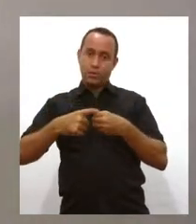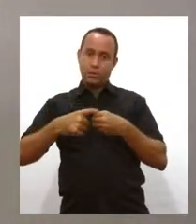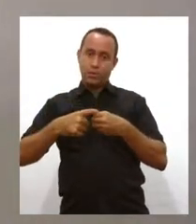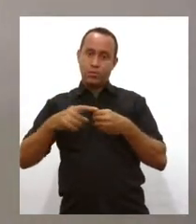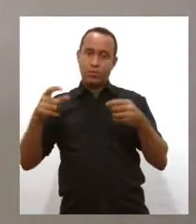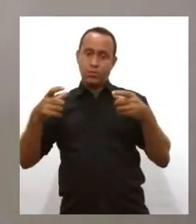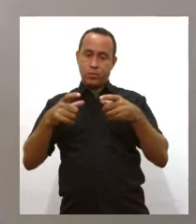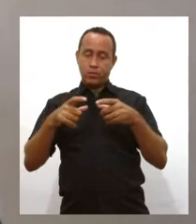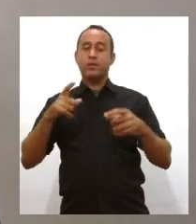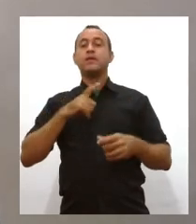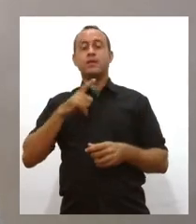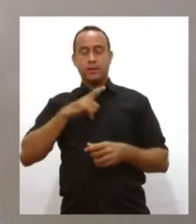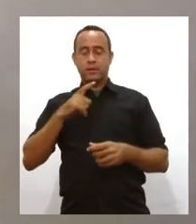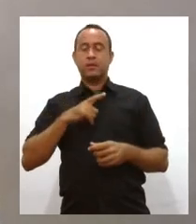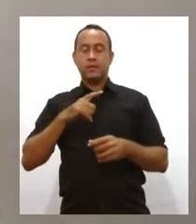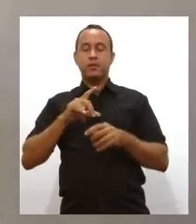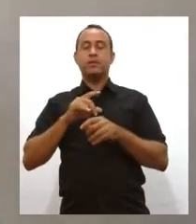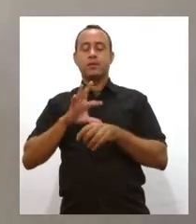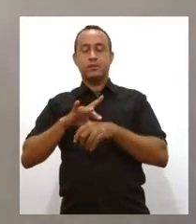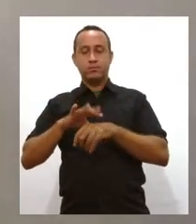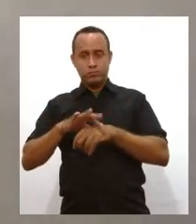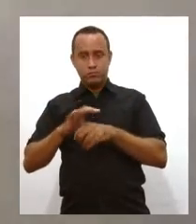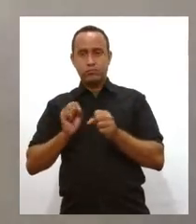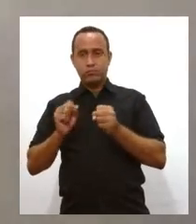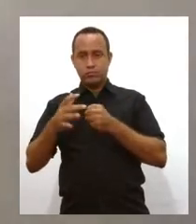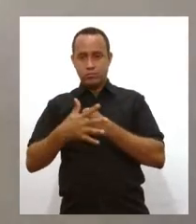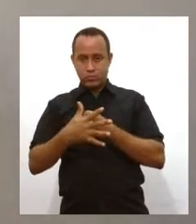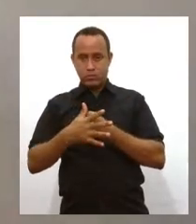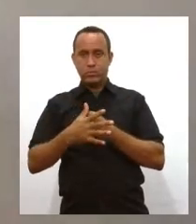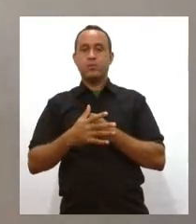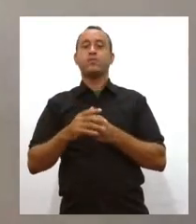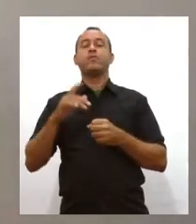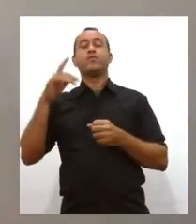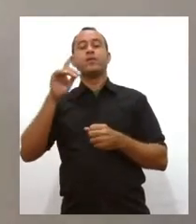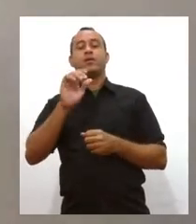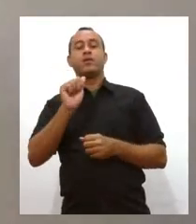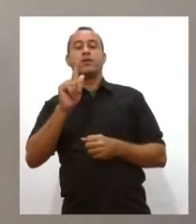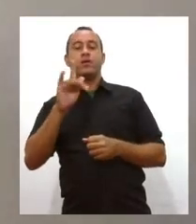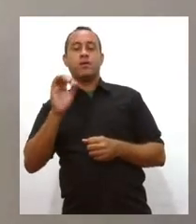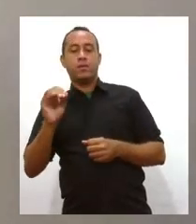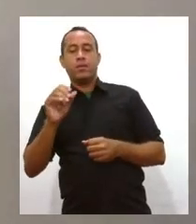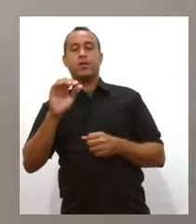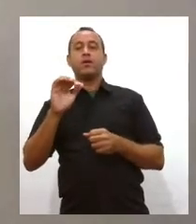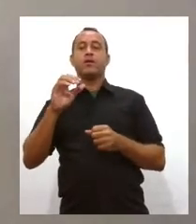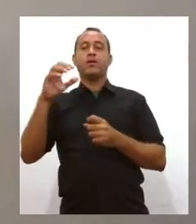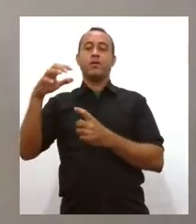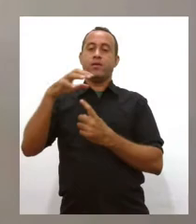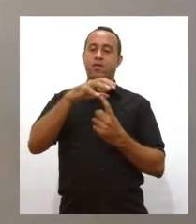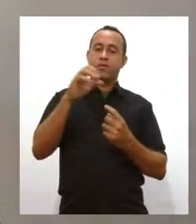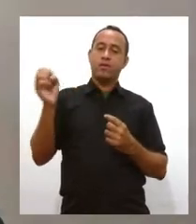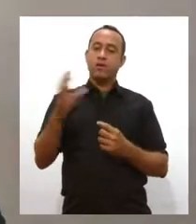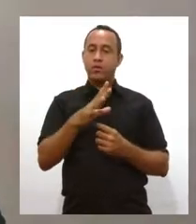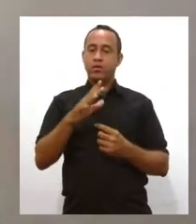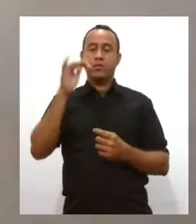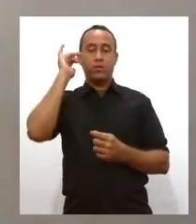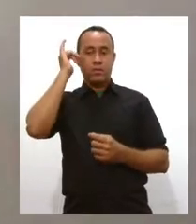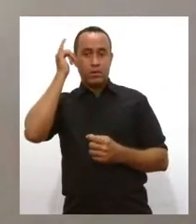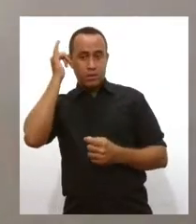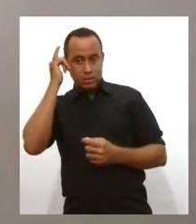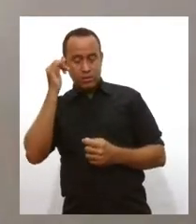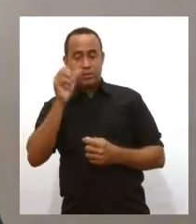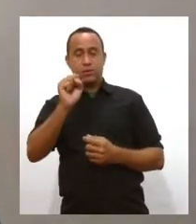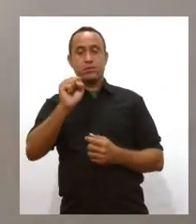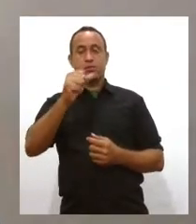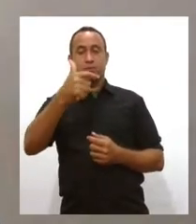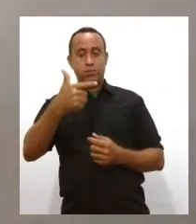em outras edições. Que são ali aquela região com municípios de Aquidaban, Cumbi, Feira Nova, Agraco Cardoso, Itabi. São 82